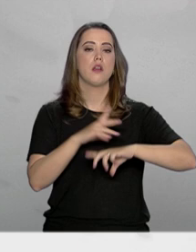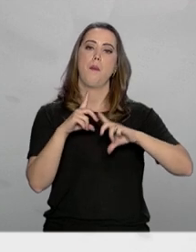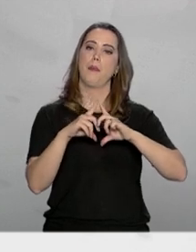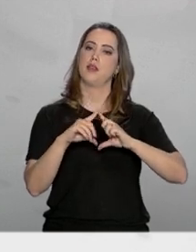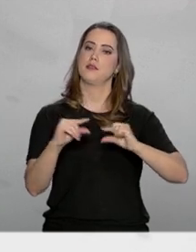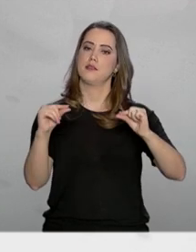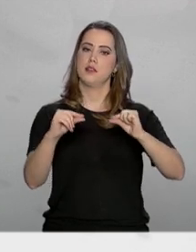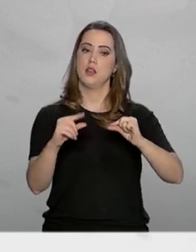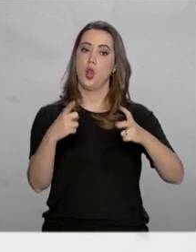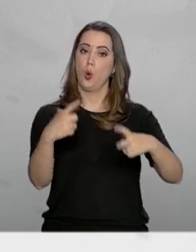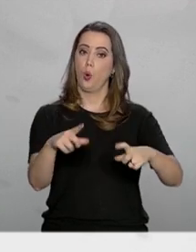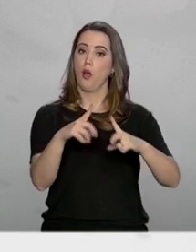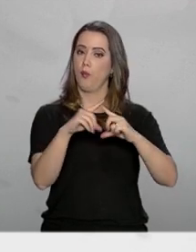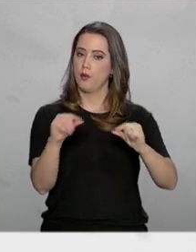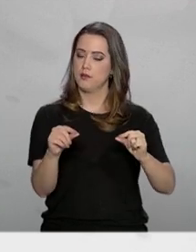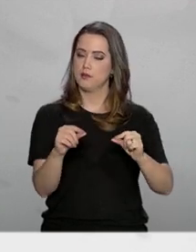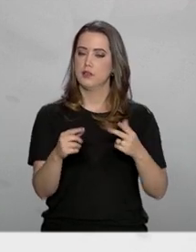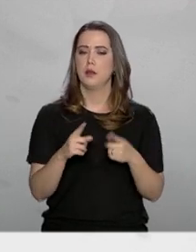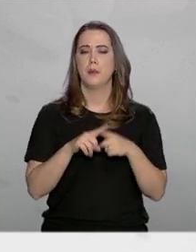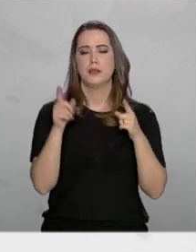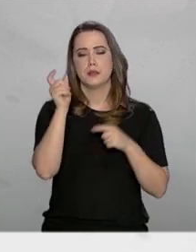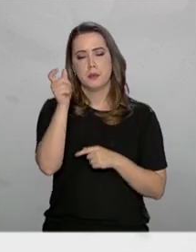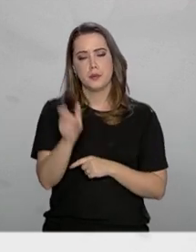Os candidatos são